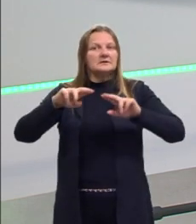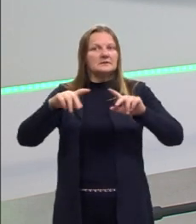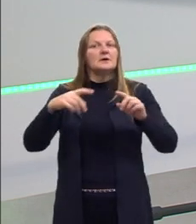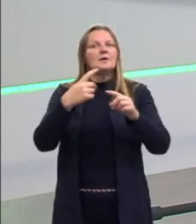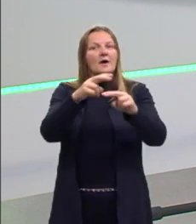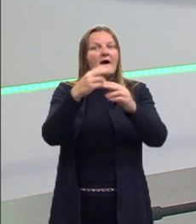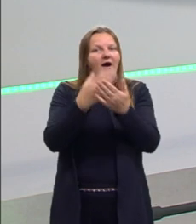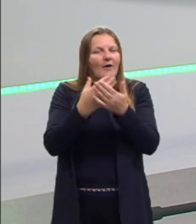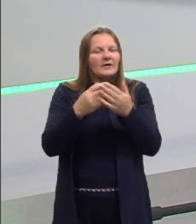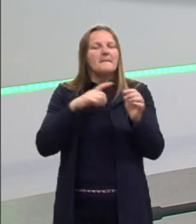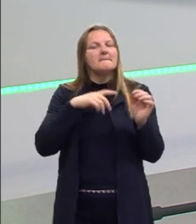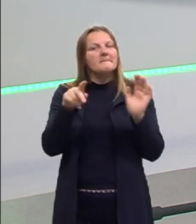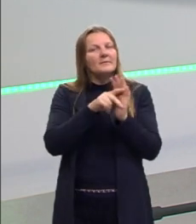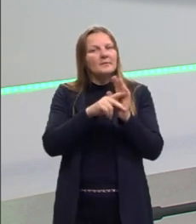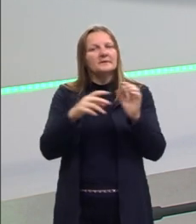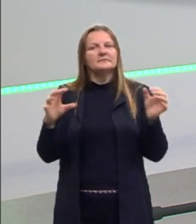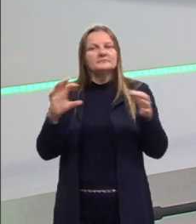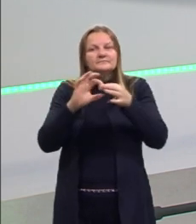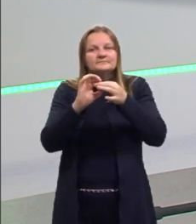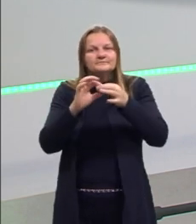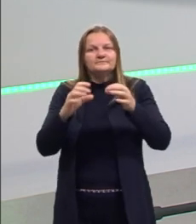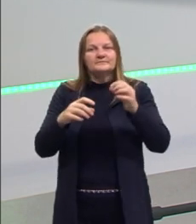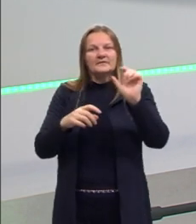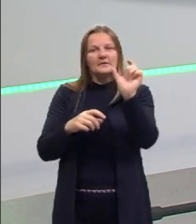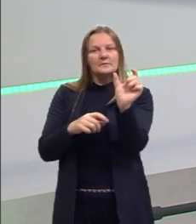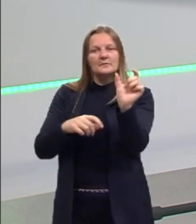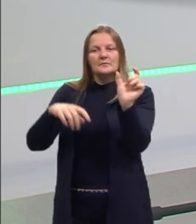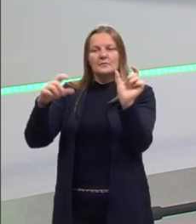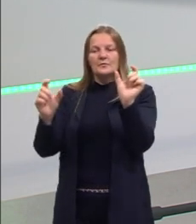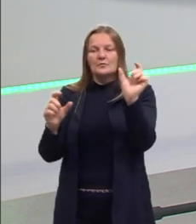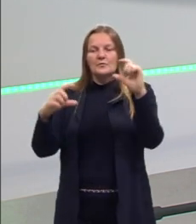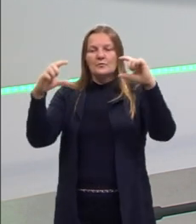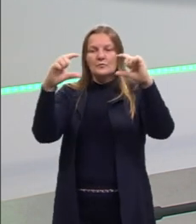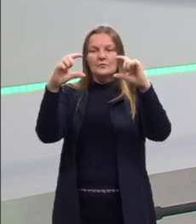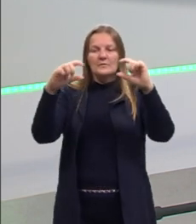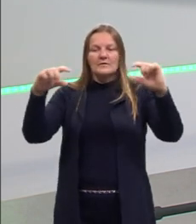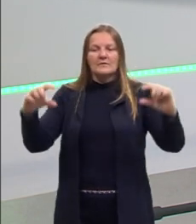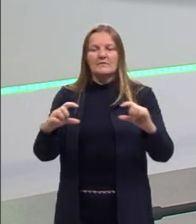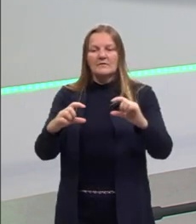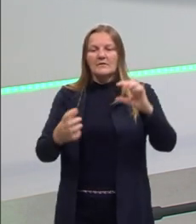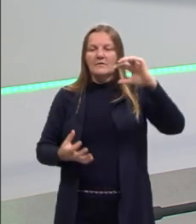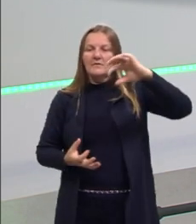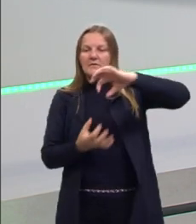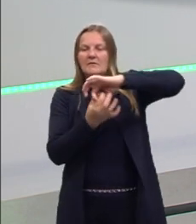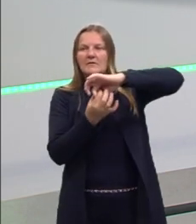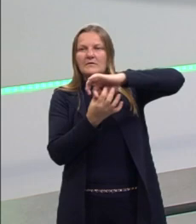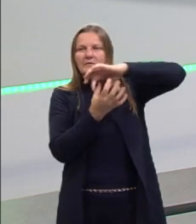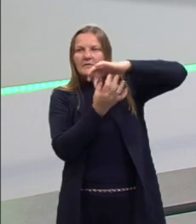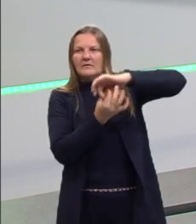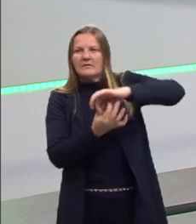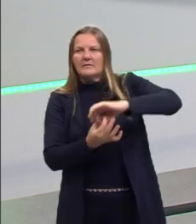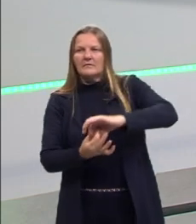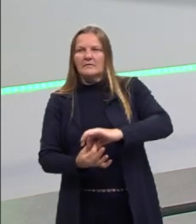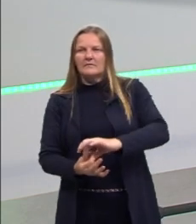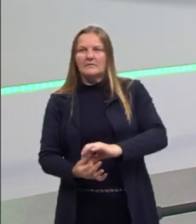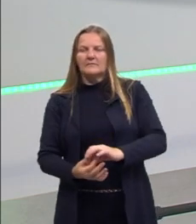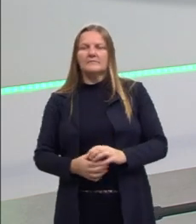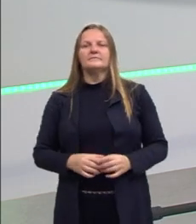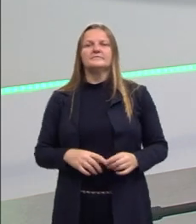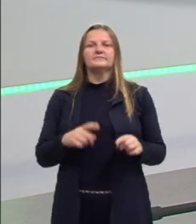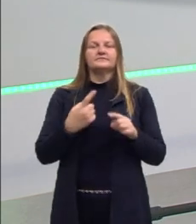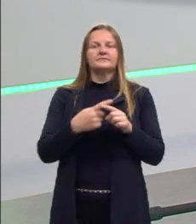são esses conectores que vão ligar um período ao outro dentro do parágrafo, uma palavra à outra dentro de um mesmo